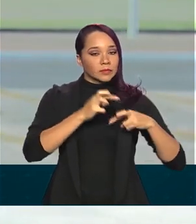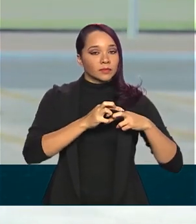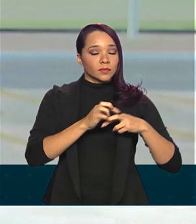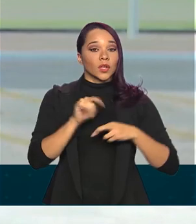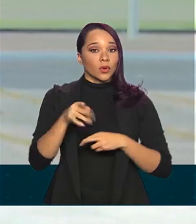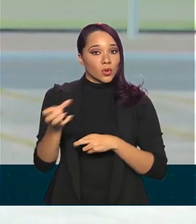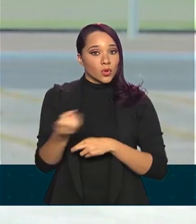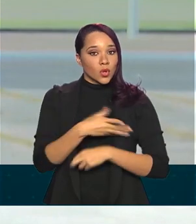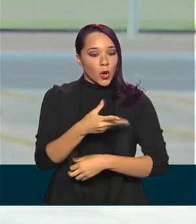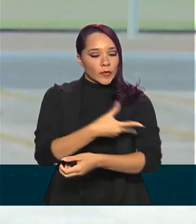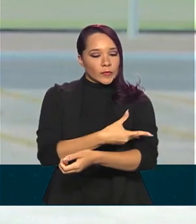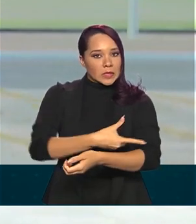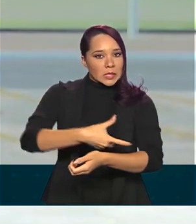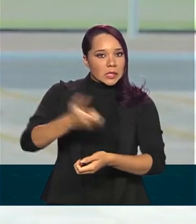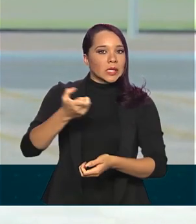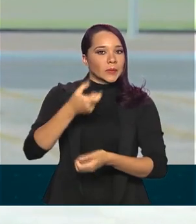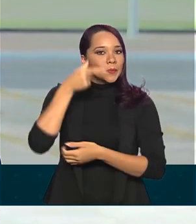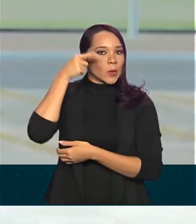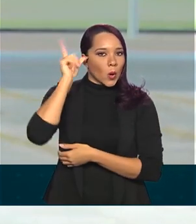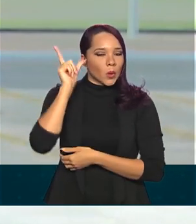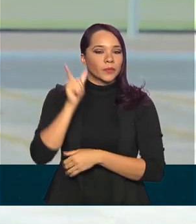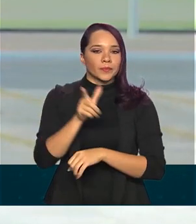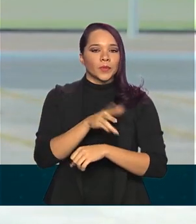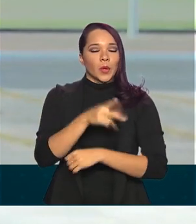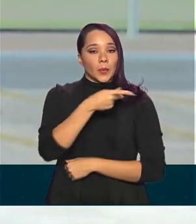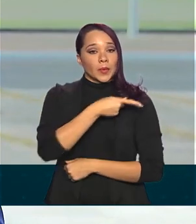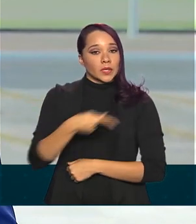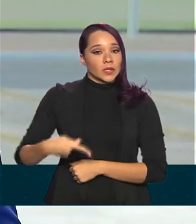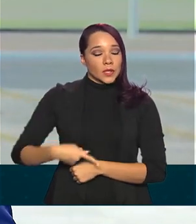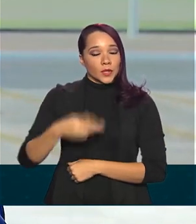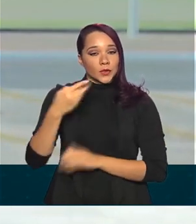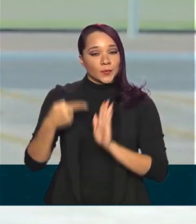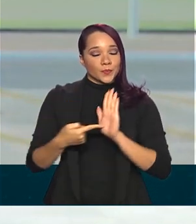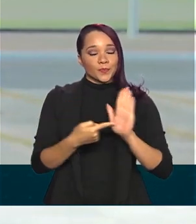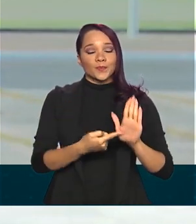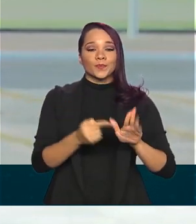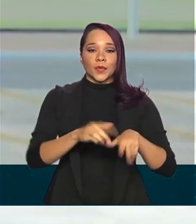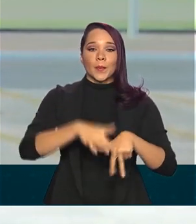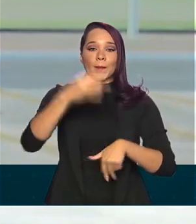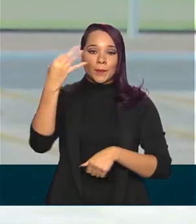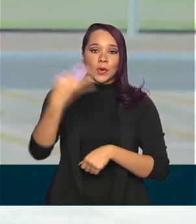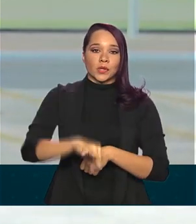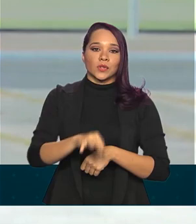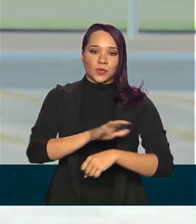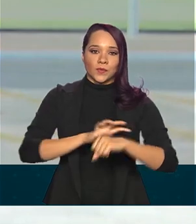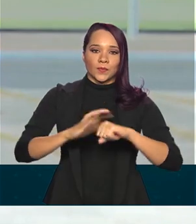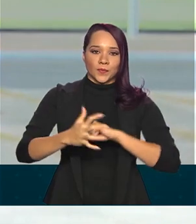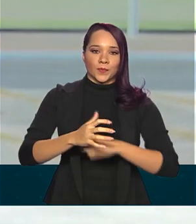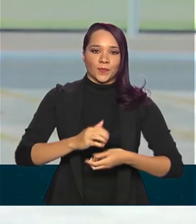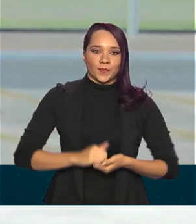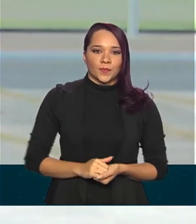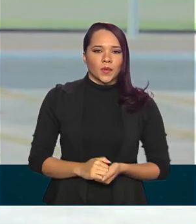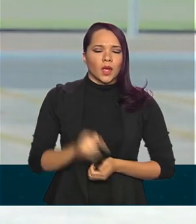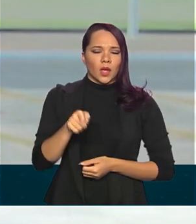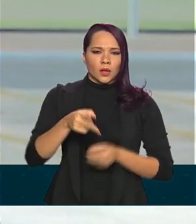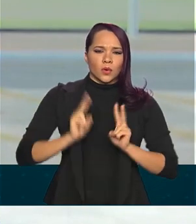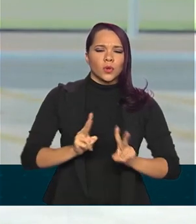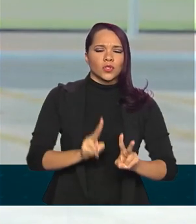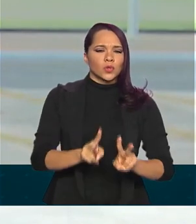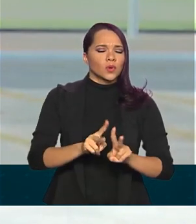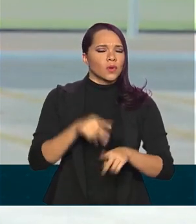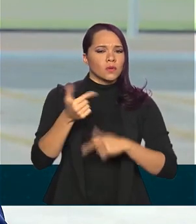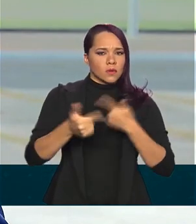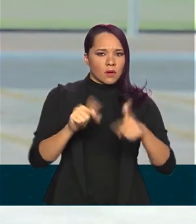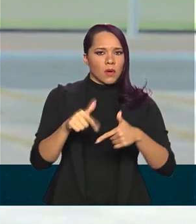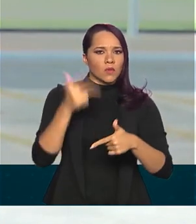novo teste realizado ontem, o presidente apresentou resultado positivo para a Covid. Ele segue a rotina de